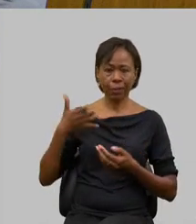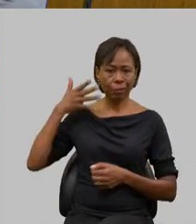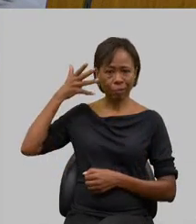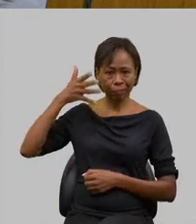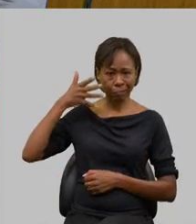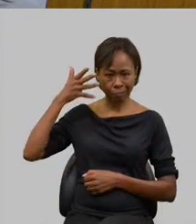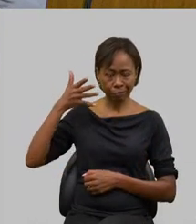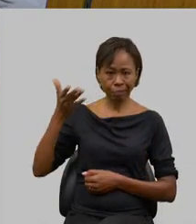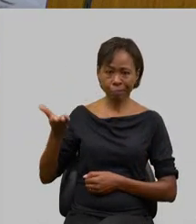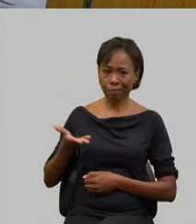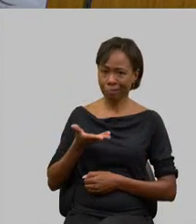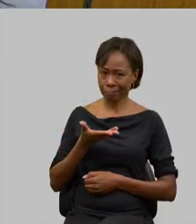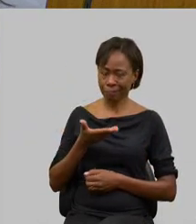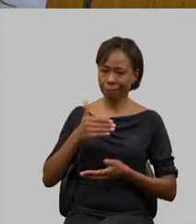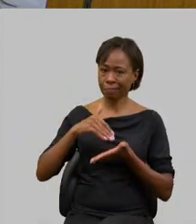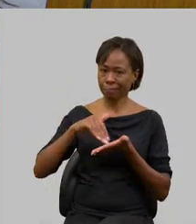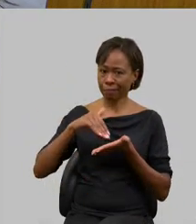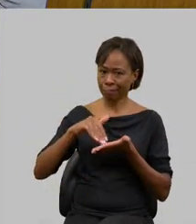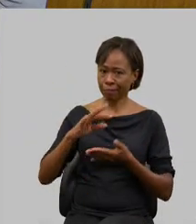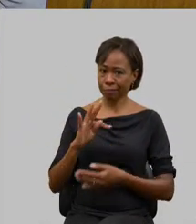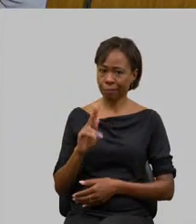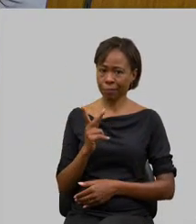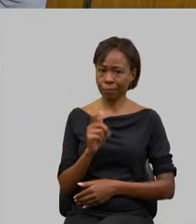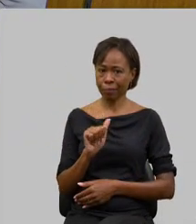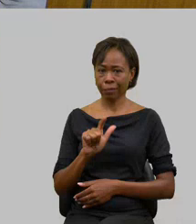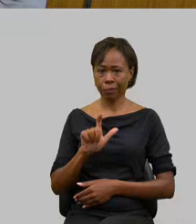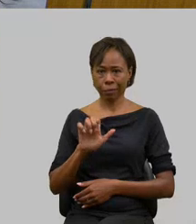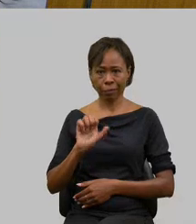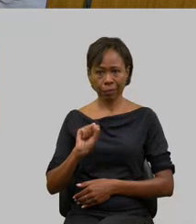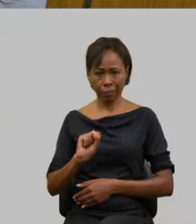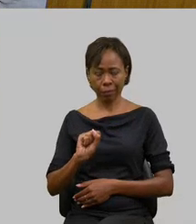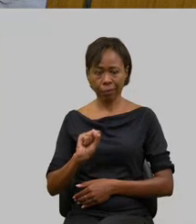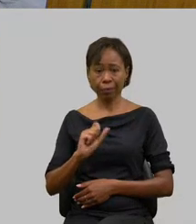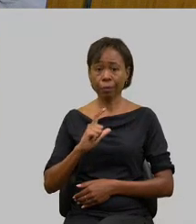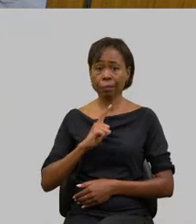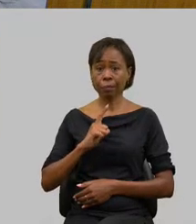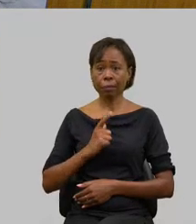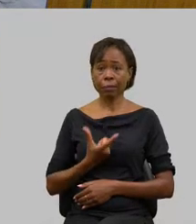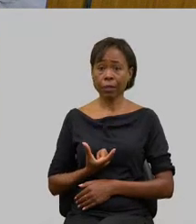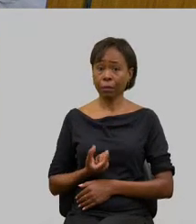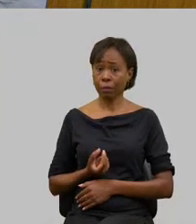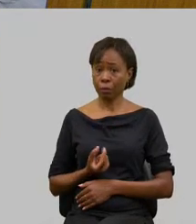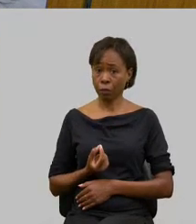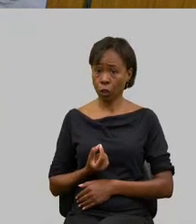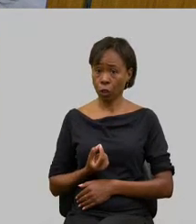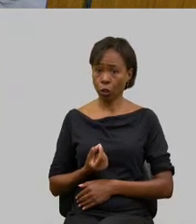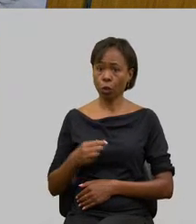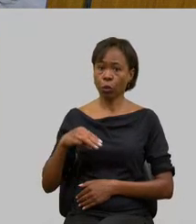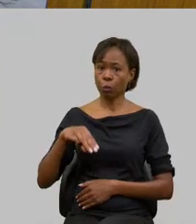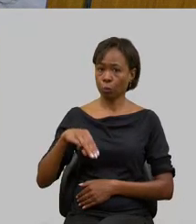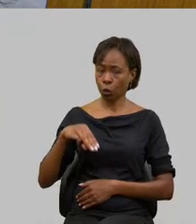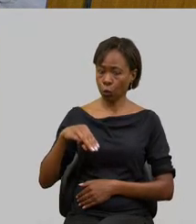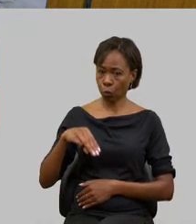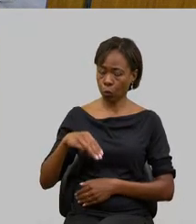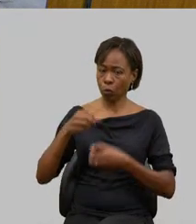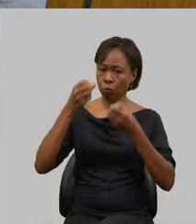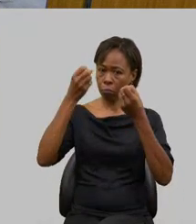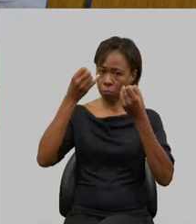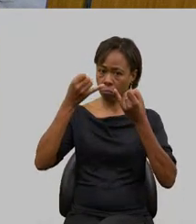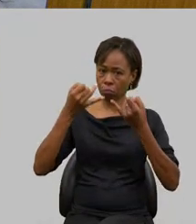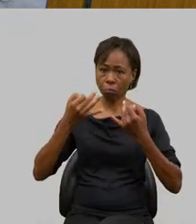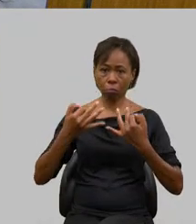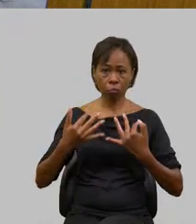secretário amigo Tales que disporá de 20 minutos para sua exposição